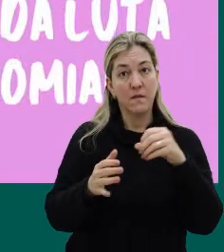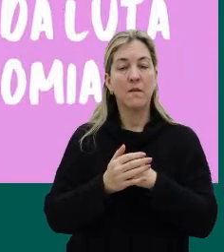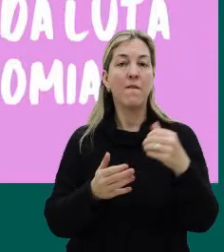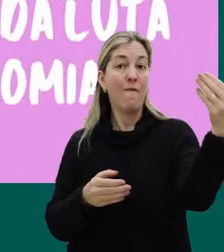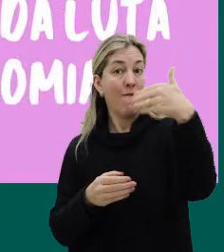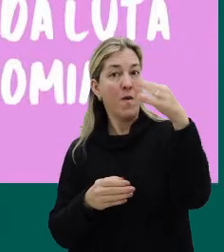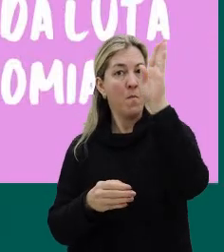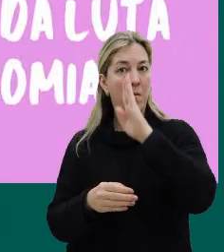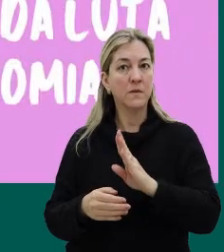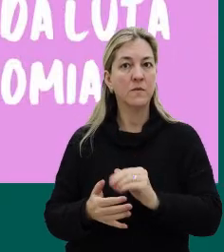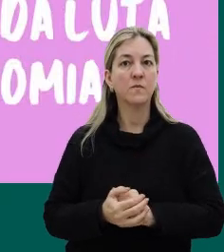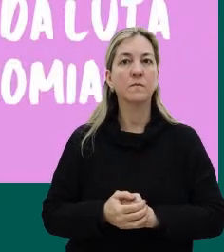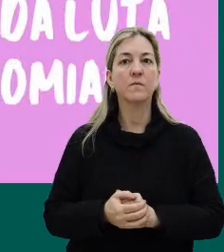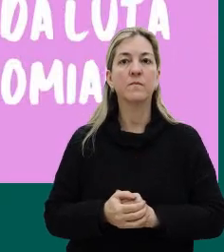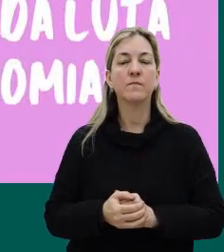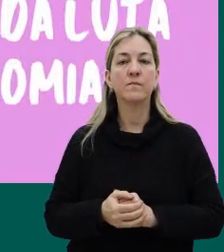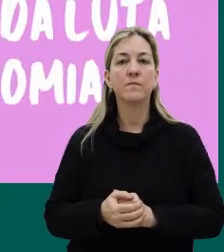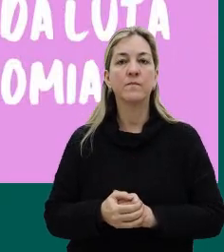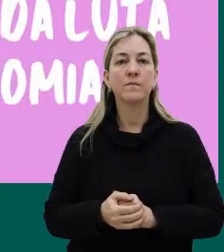Brasil.